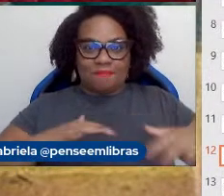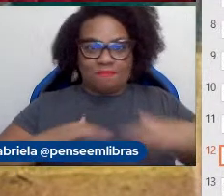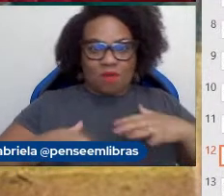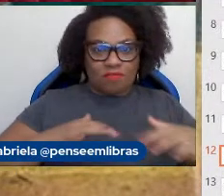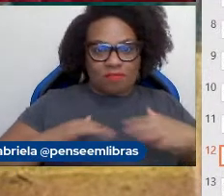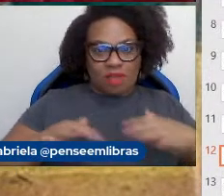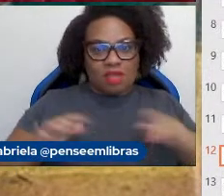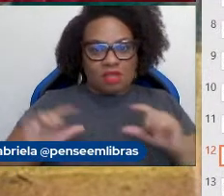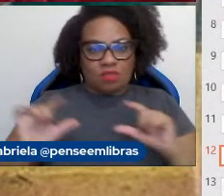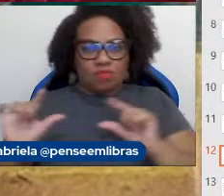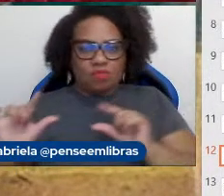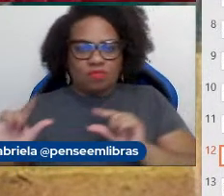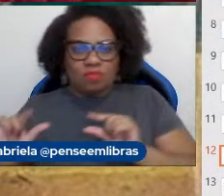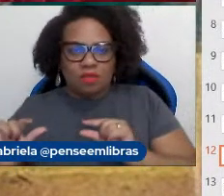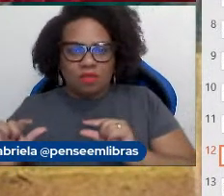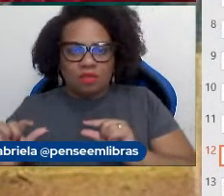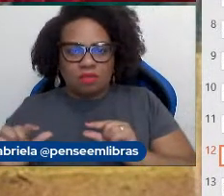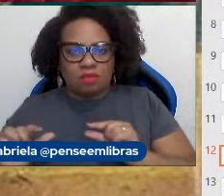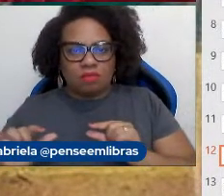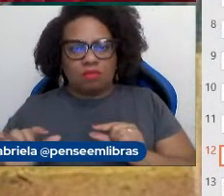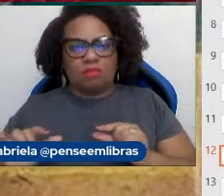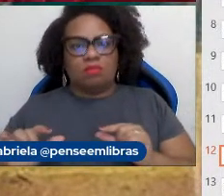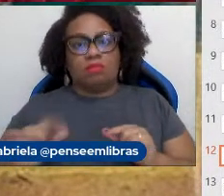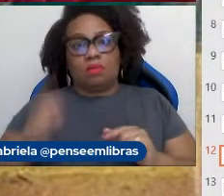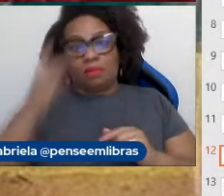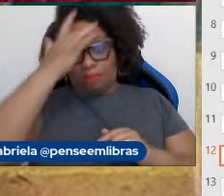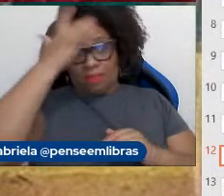micro-movimentos. Atletas vão